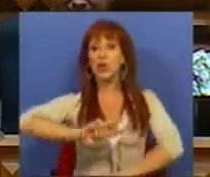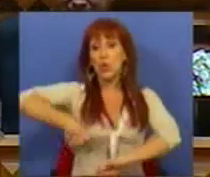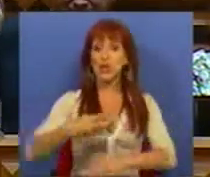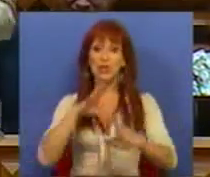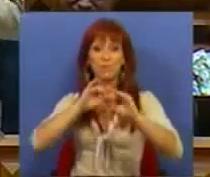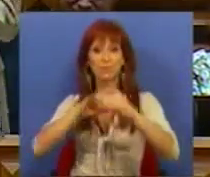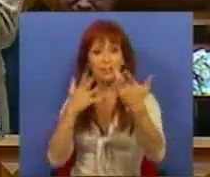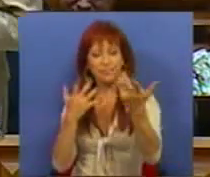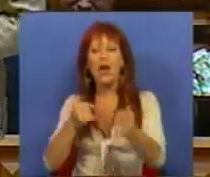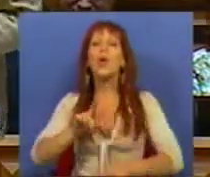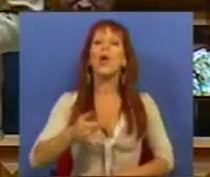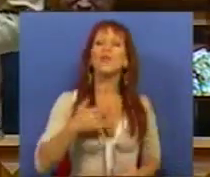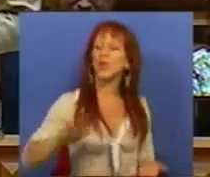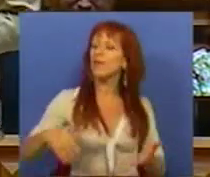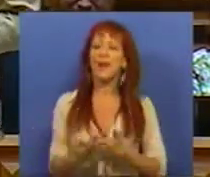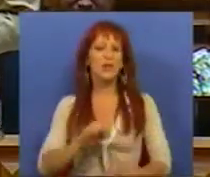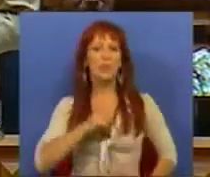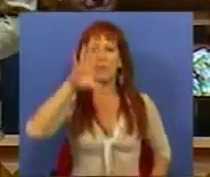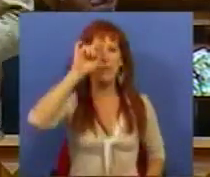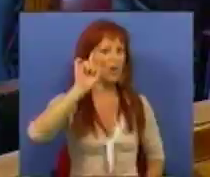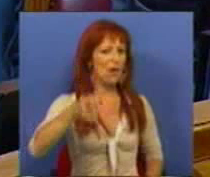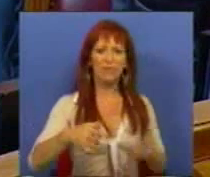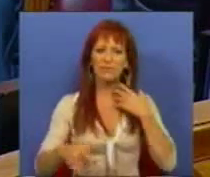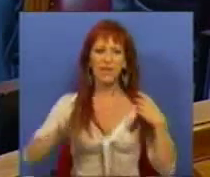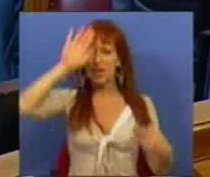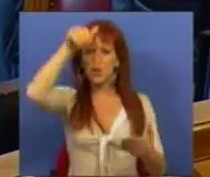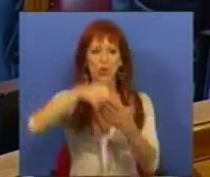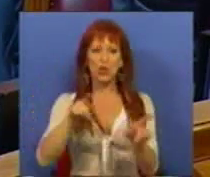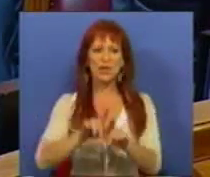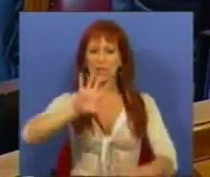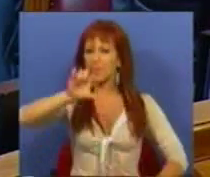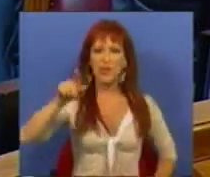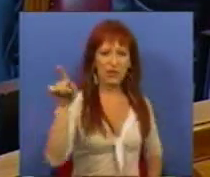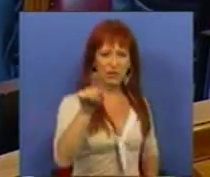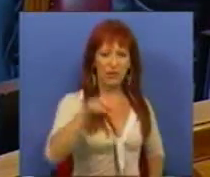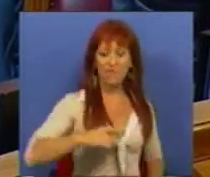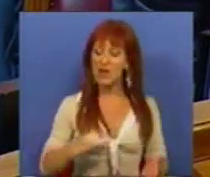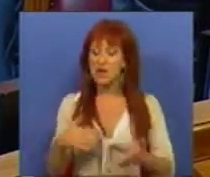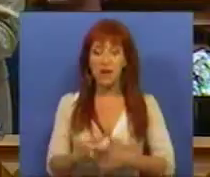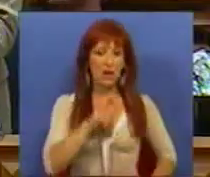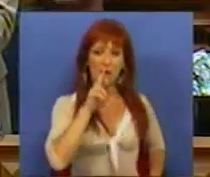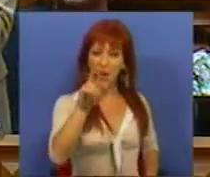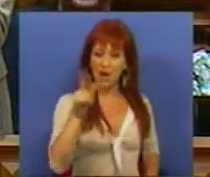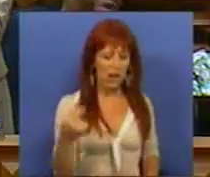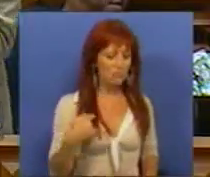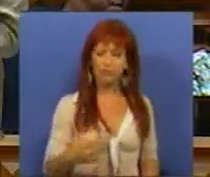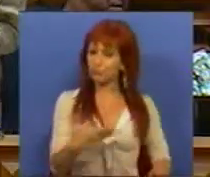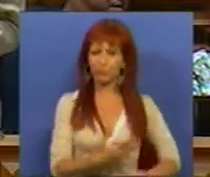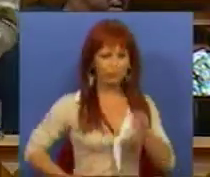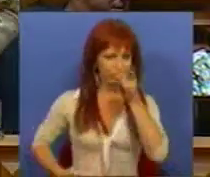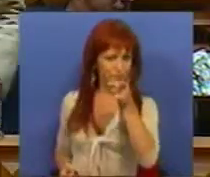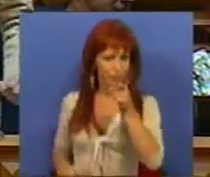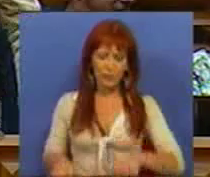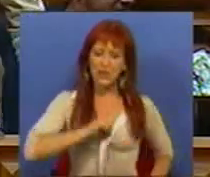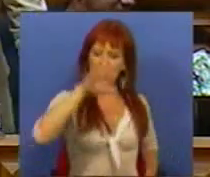conversa. Agora, o que isso não traz, Primeiro-Ministro? É soluções para o país. Não terá respostas ao desemprego.